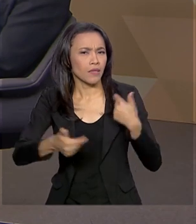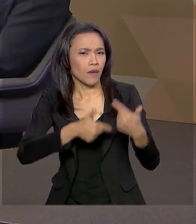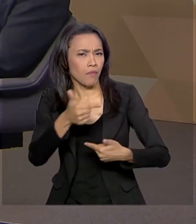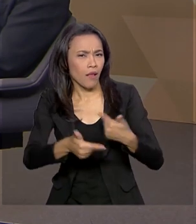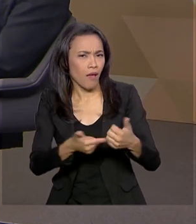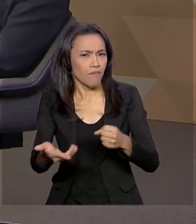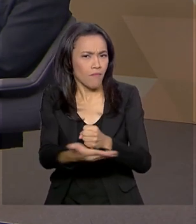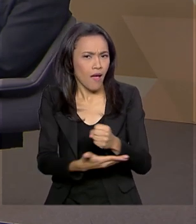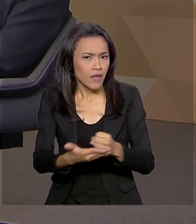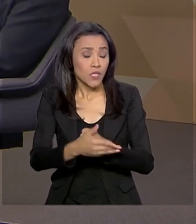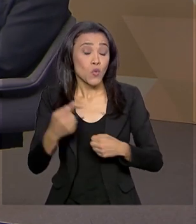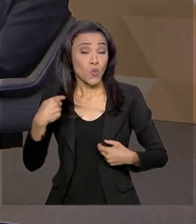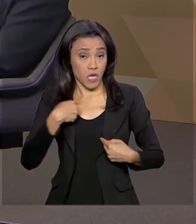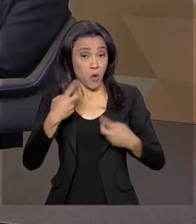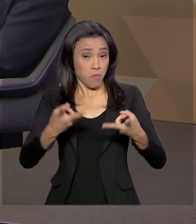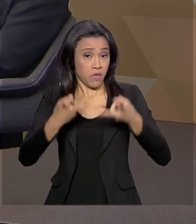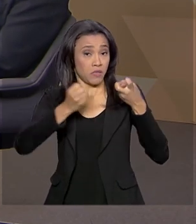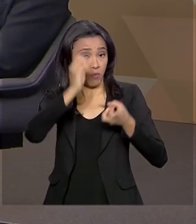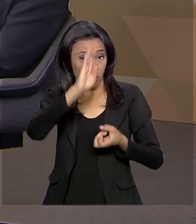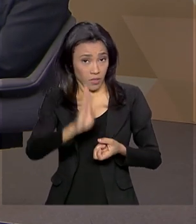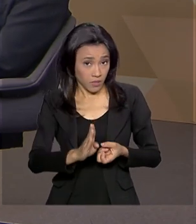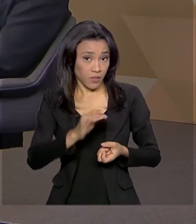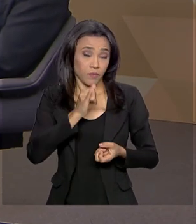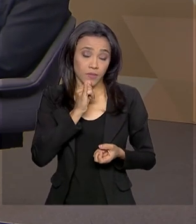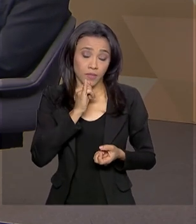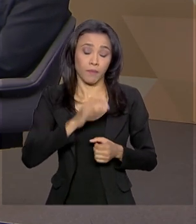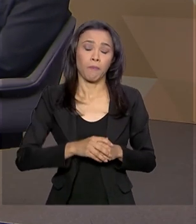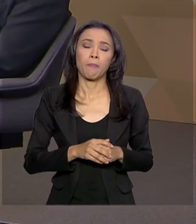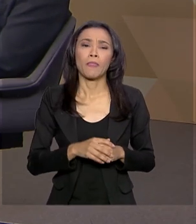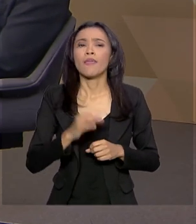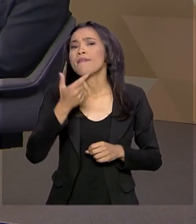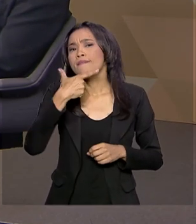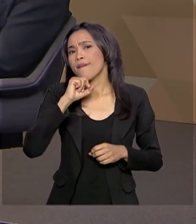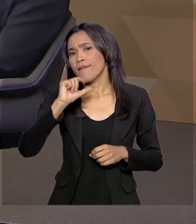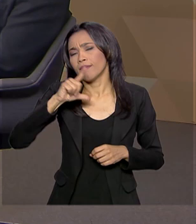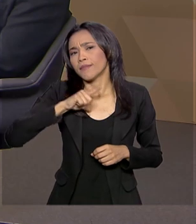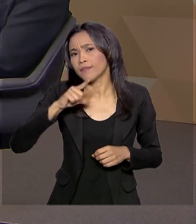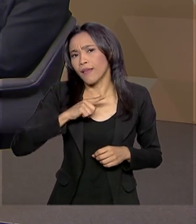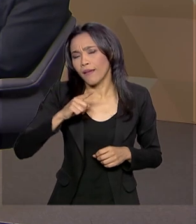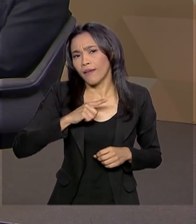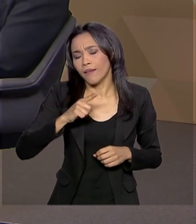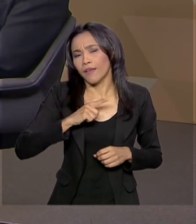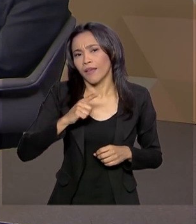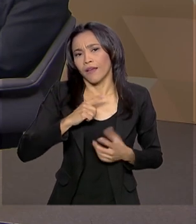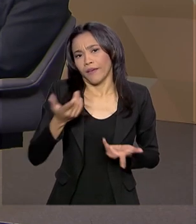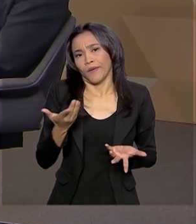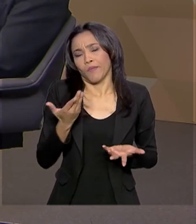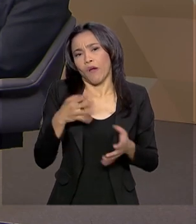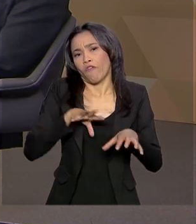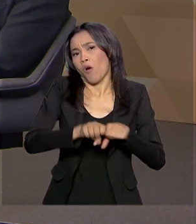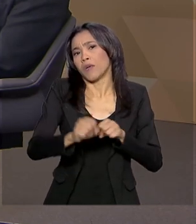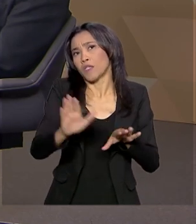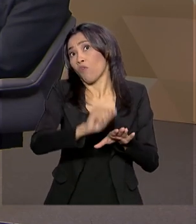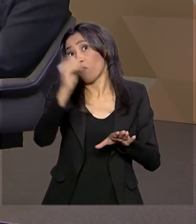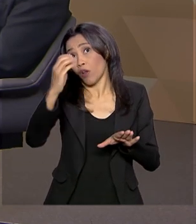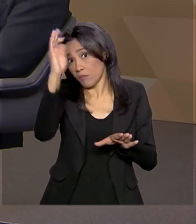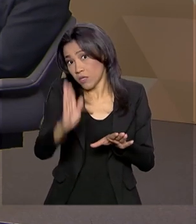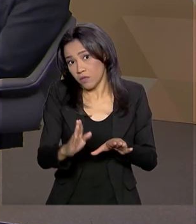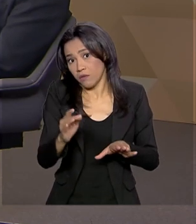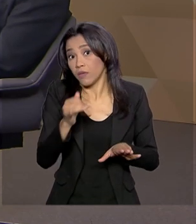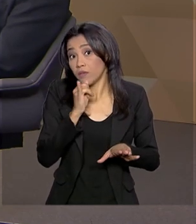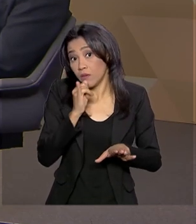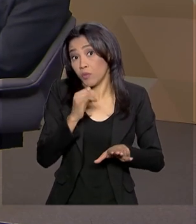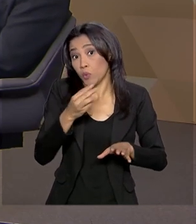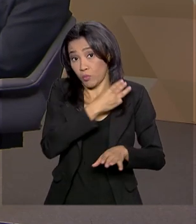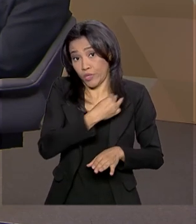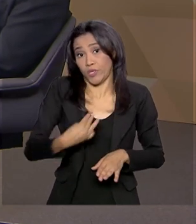Porque o que eu vejo muito no Brasil é que quem consegue ter uma projeção internacional, podemos pegar, por exemplo, o ministro